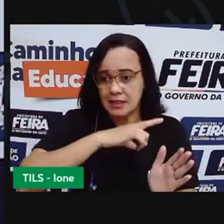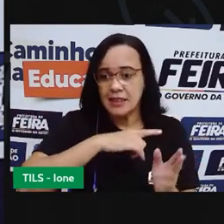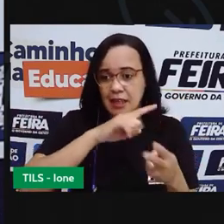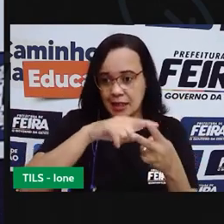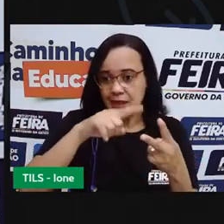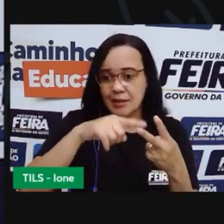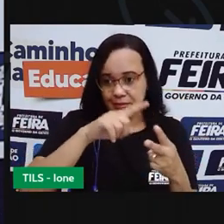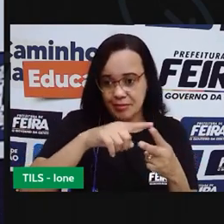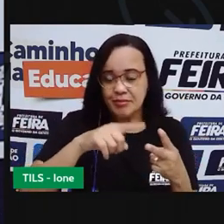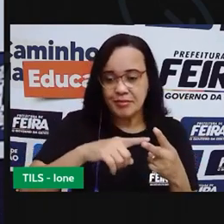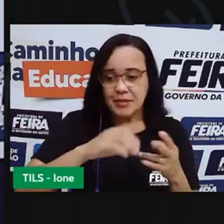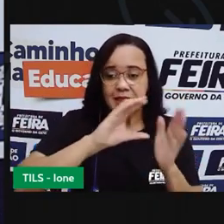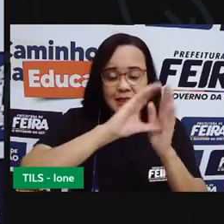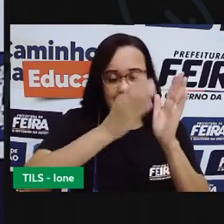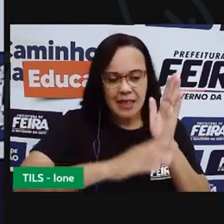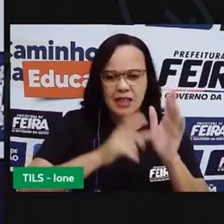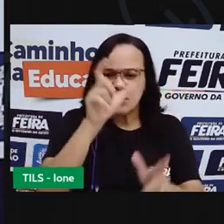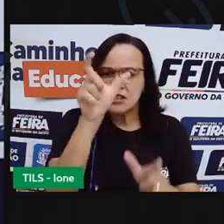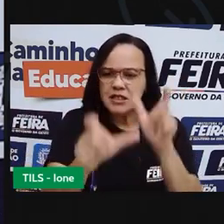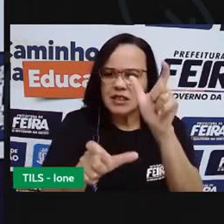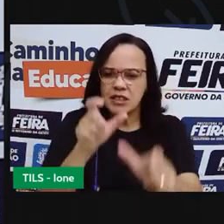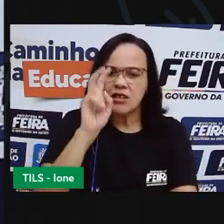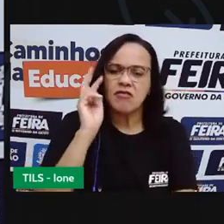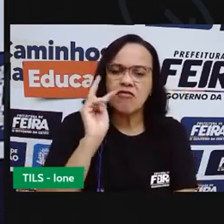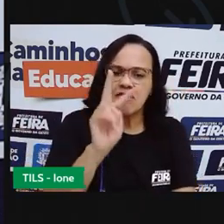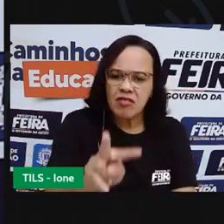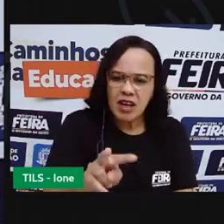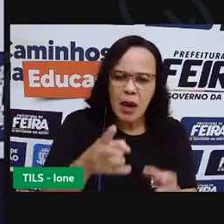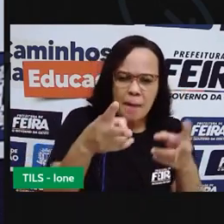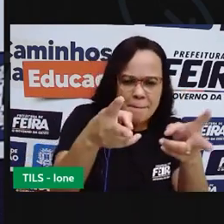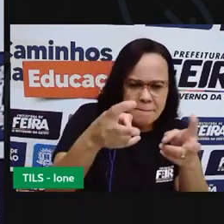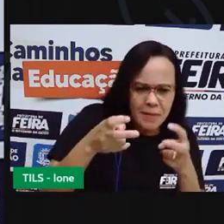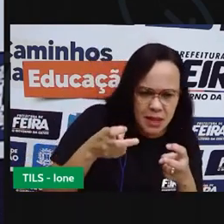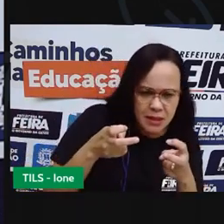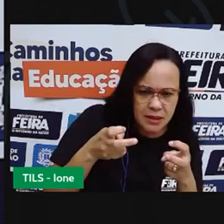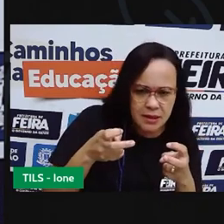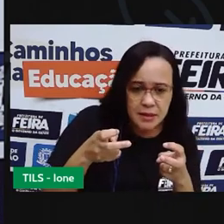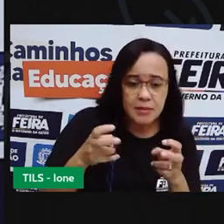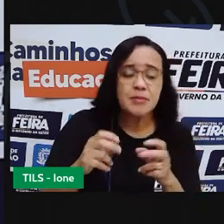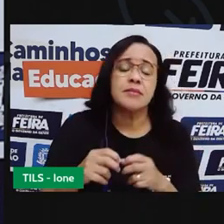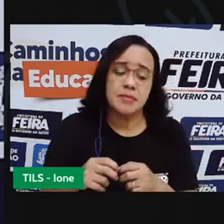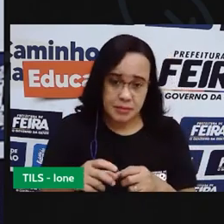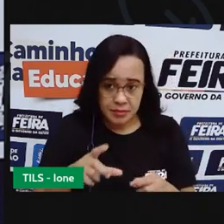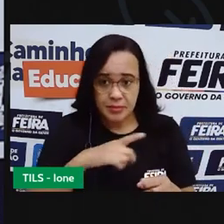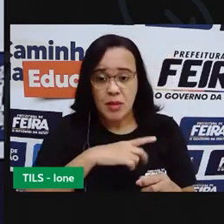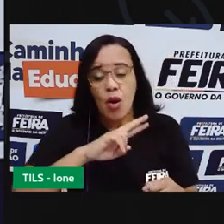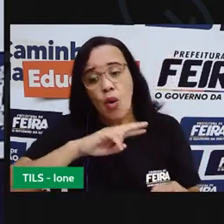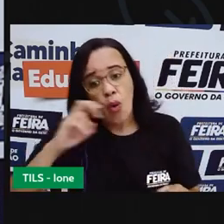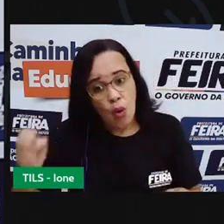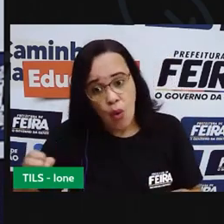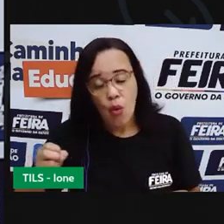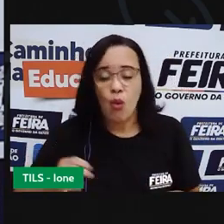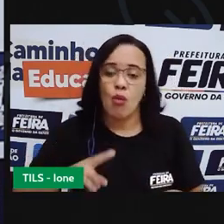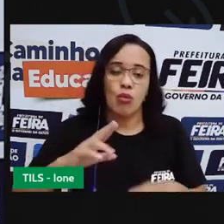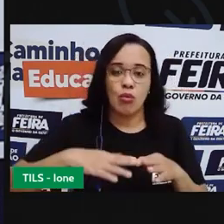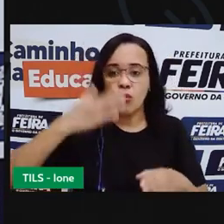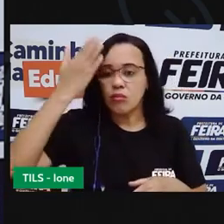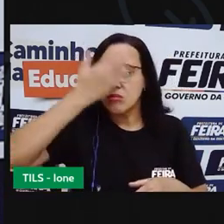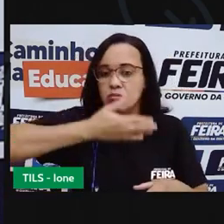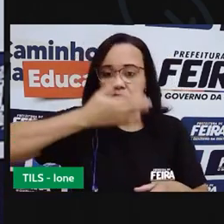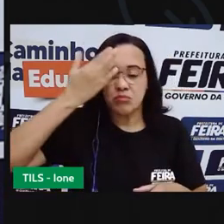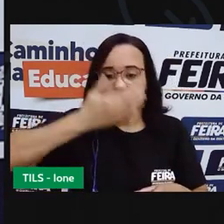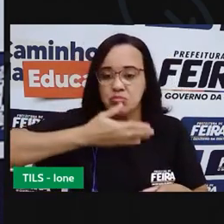você olha E consegue enxergar Ou também A que você Fica com uma pessoa Que não enxerga Vai ali tocando